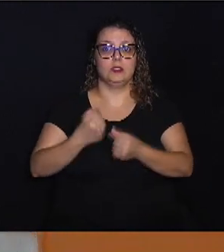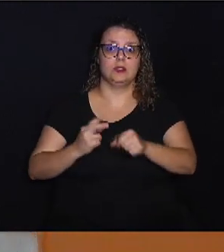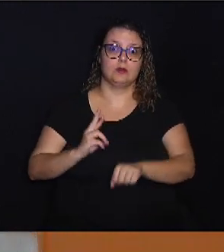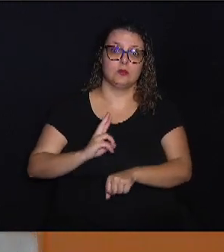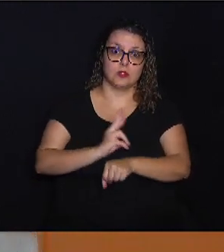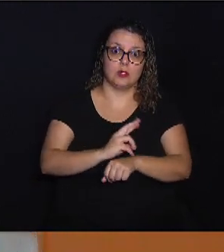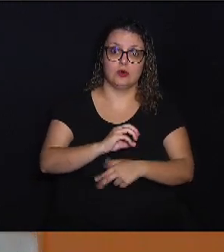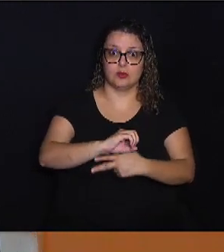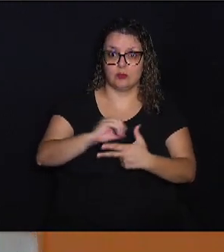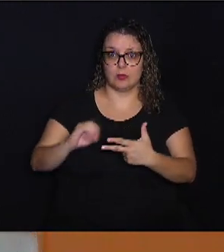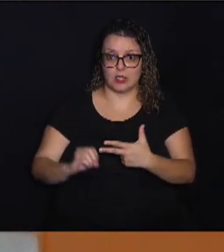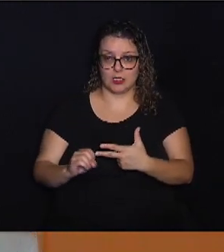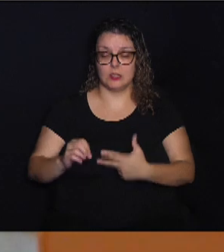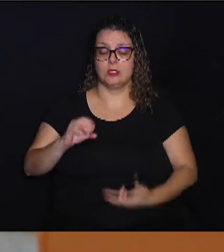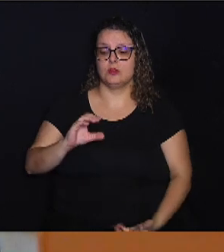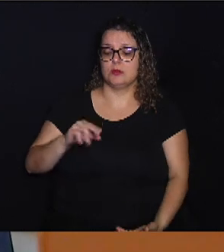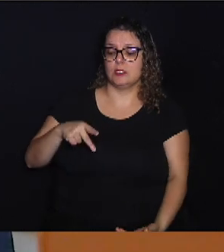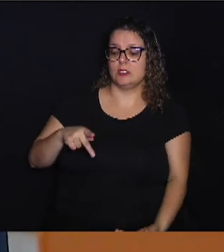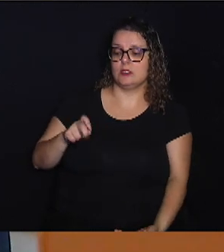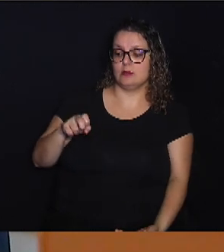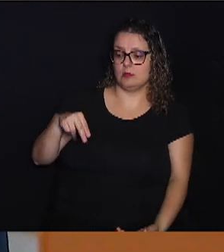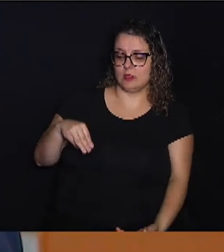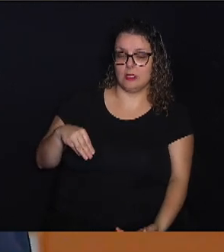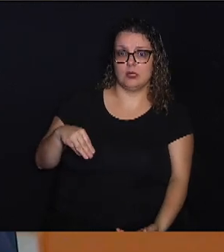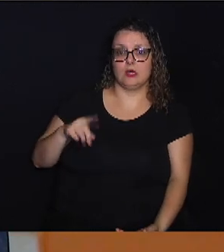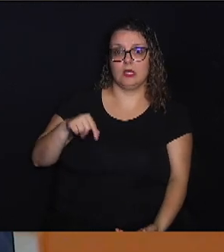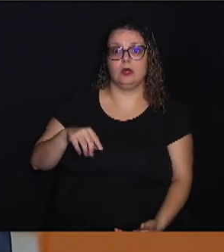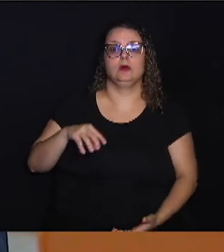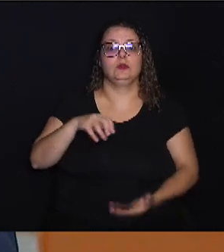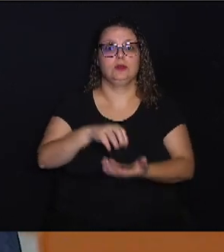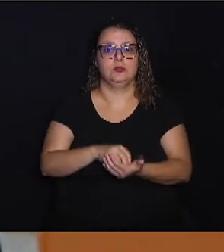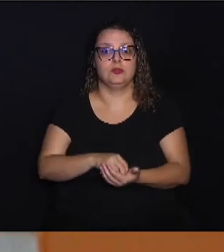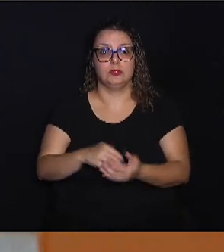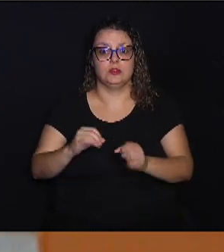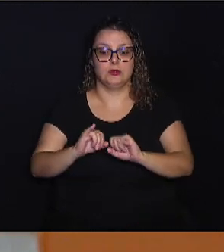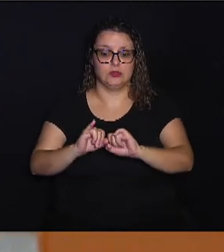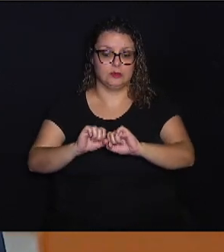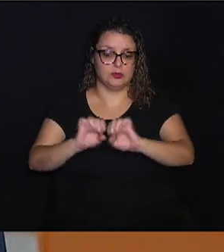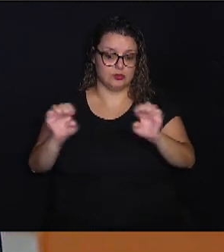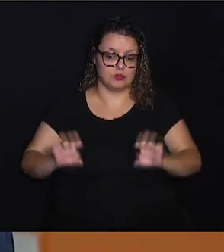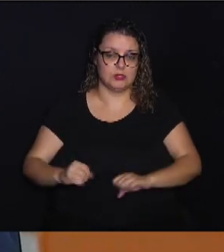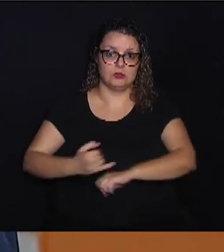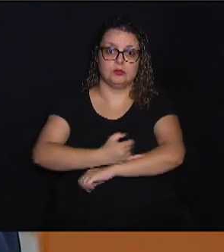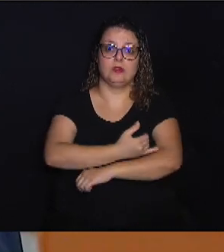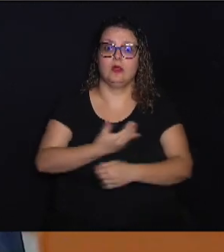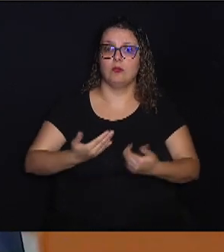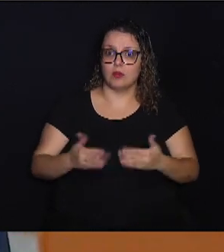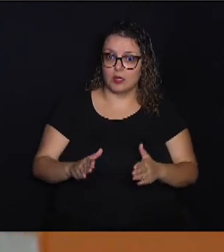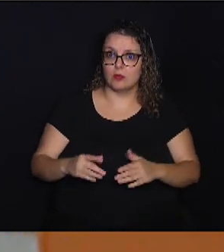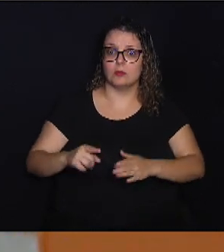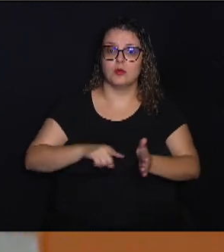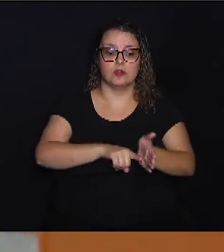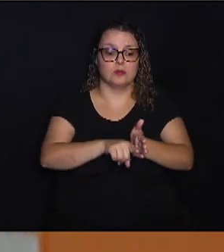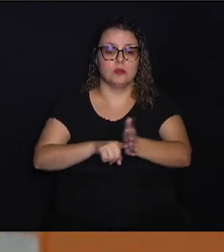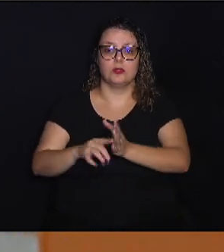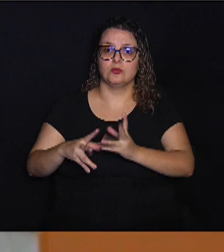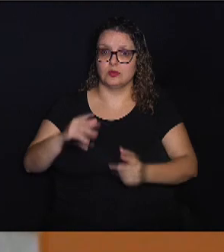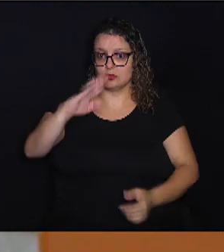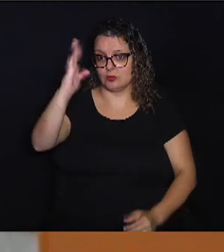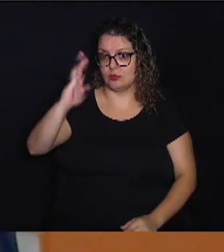E o CNP é um centro que tem uma infraestrutura aberta para os pesquisadores do Brasil todo,